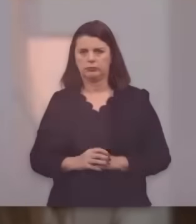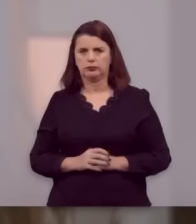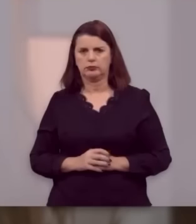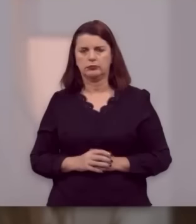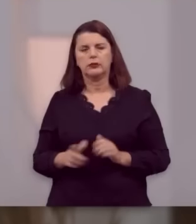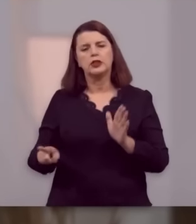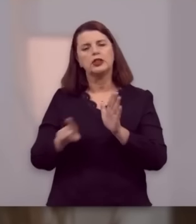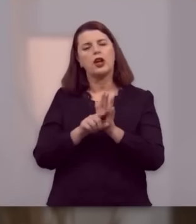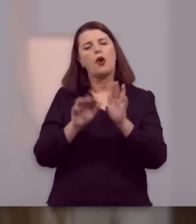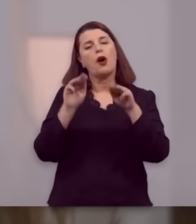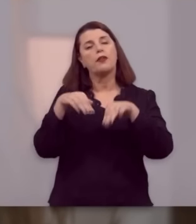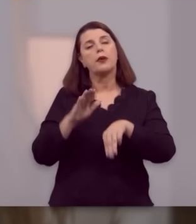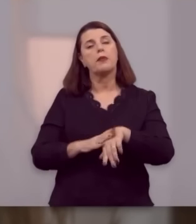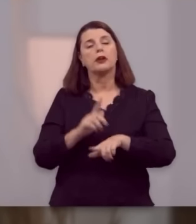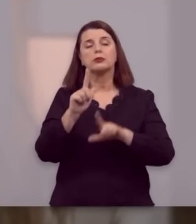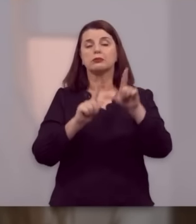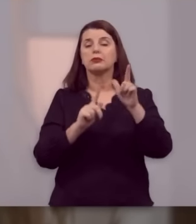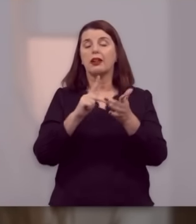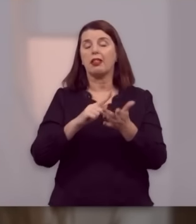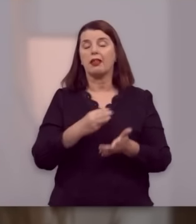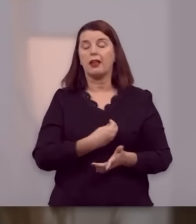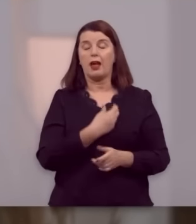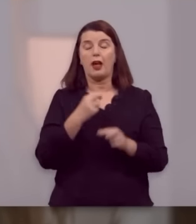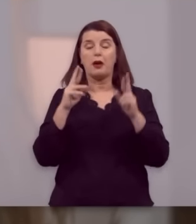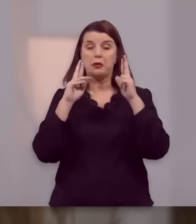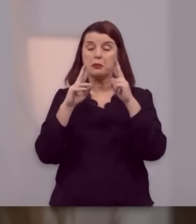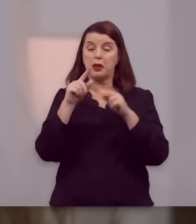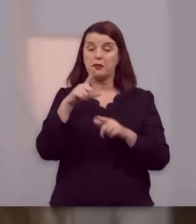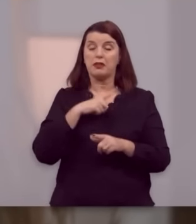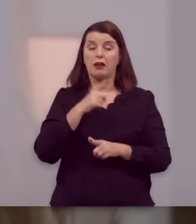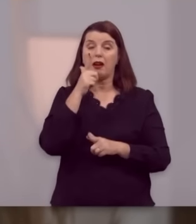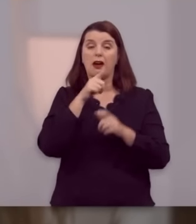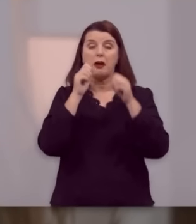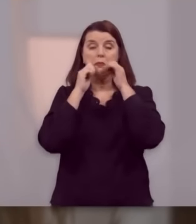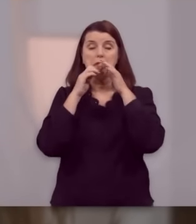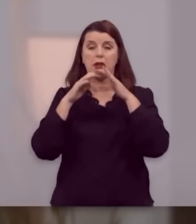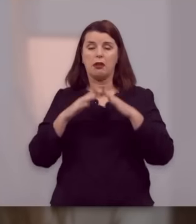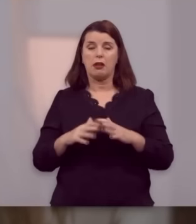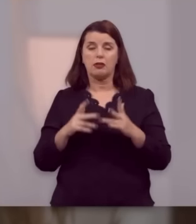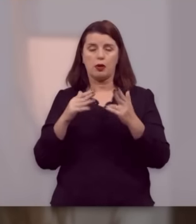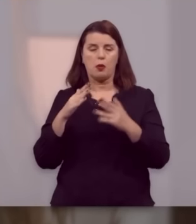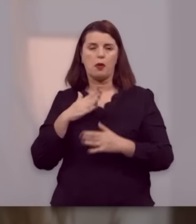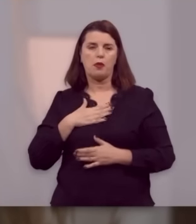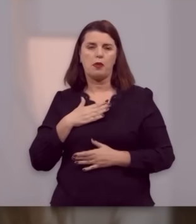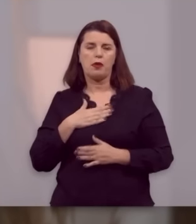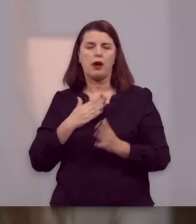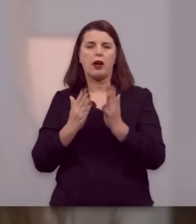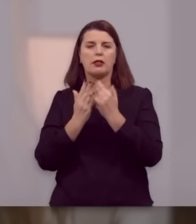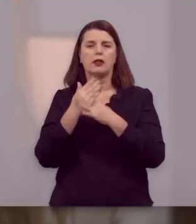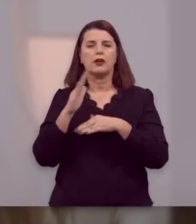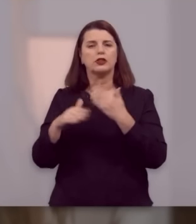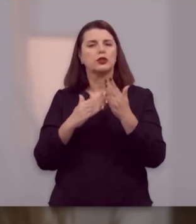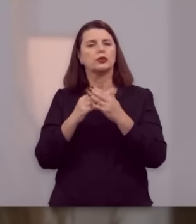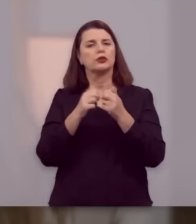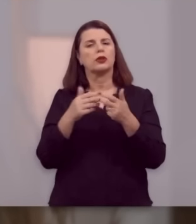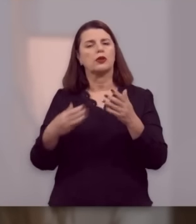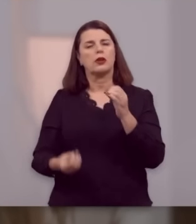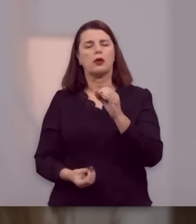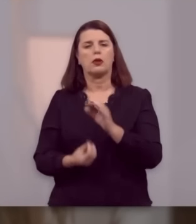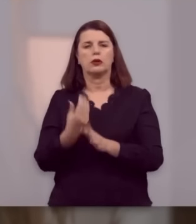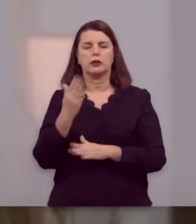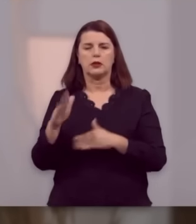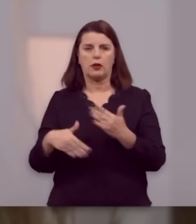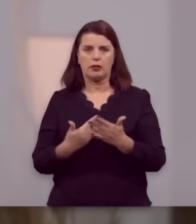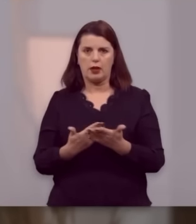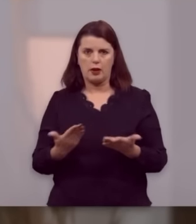Vamos chegando ao final do nosso programa. Espero que você tenha sido tão abençoado como eu, por meio de tudo que aconteceu aqui